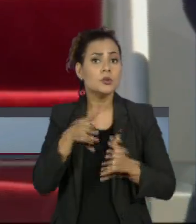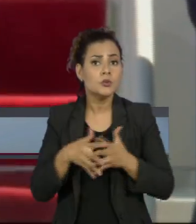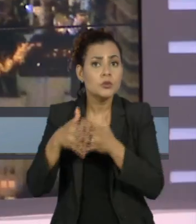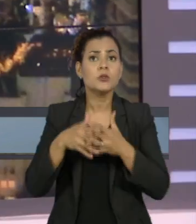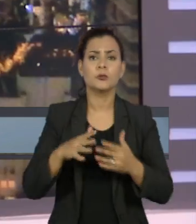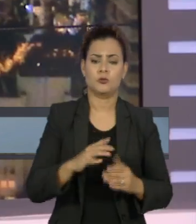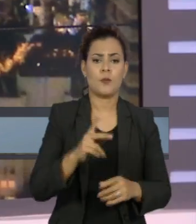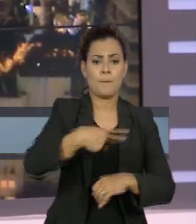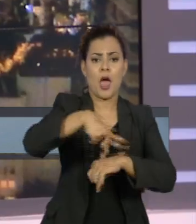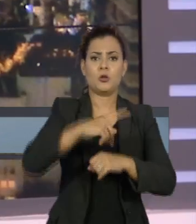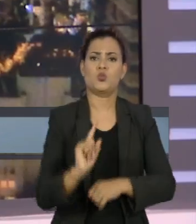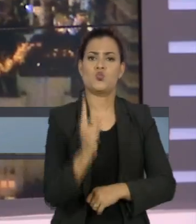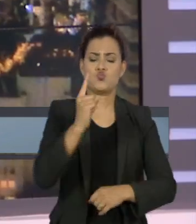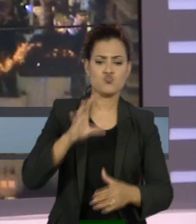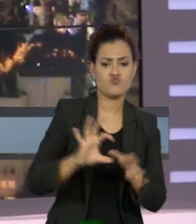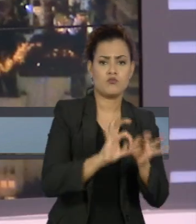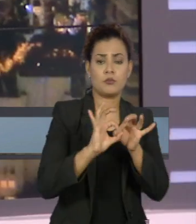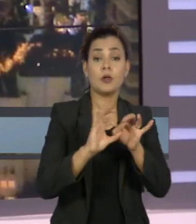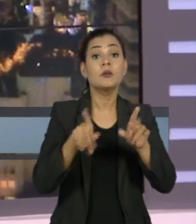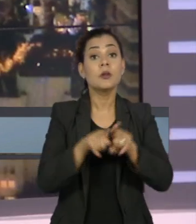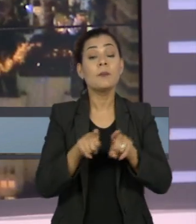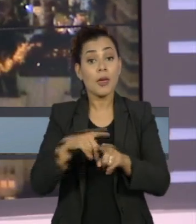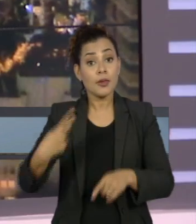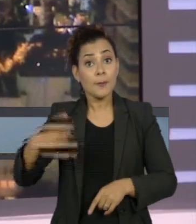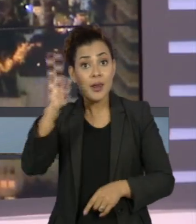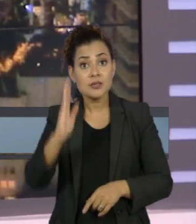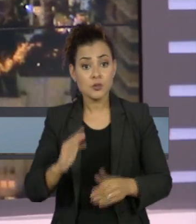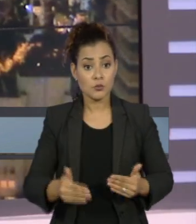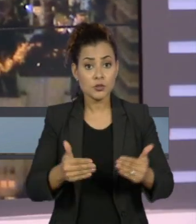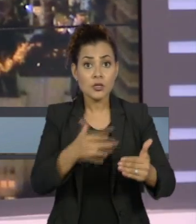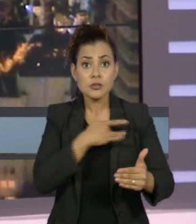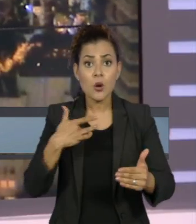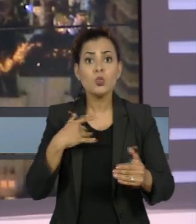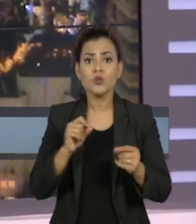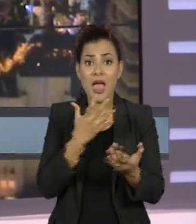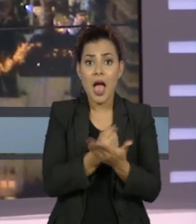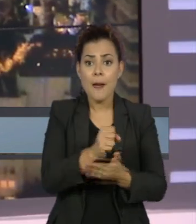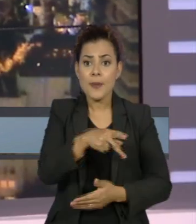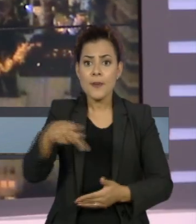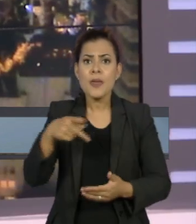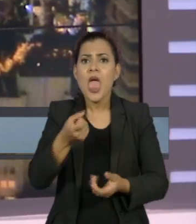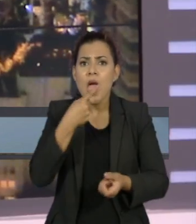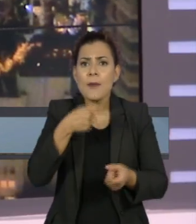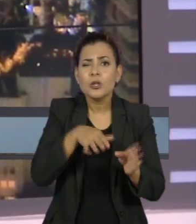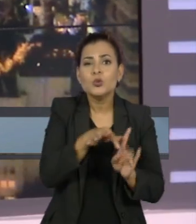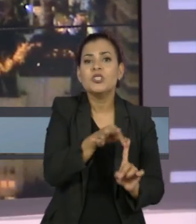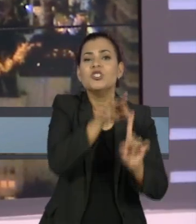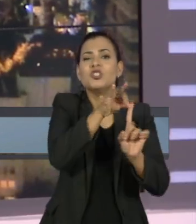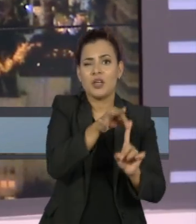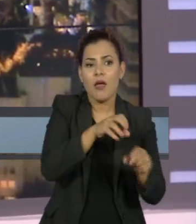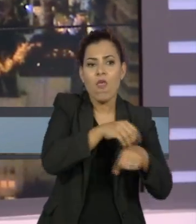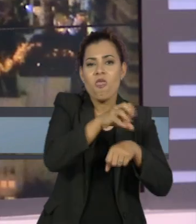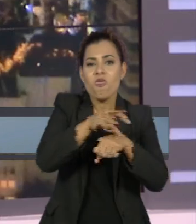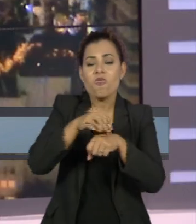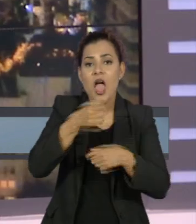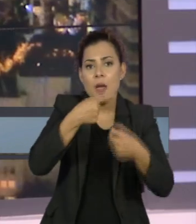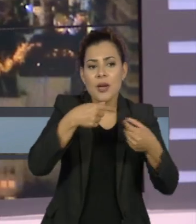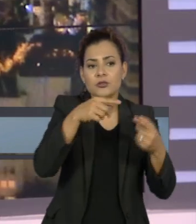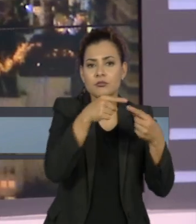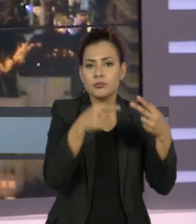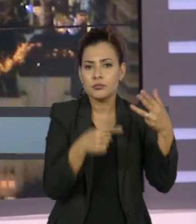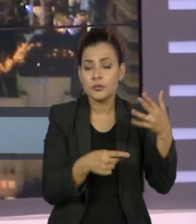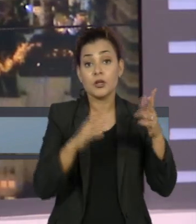só nação. No Brasil, o Ministério da Saúde tira do ar aplicativo que indicava uso de remédios como cloroquina. Sobre educação,